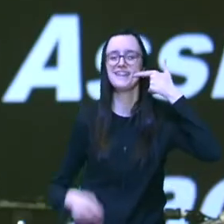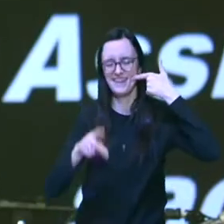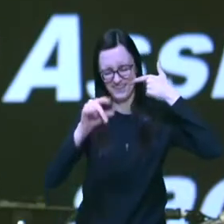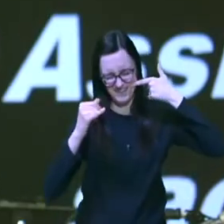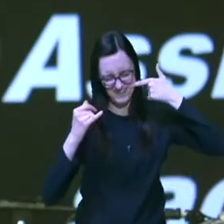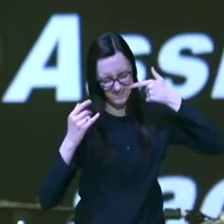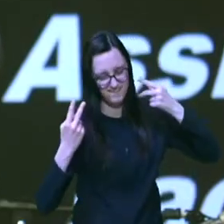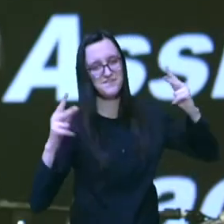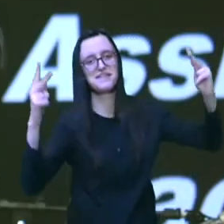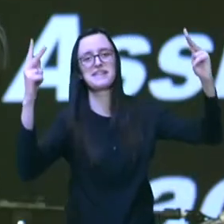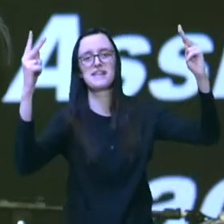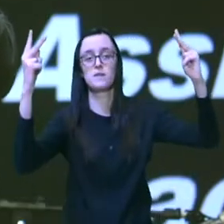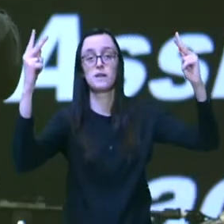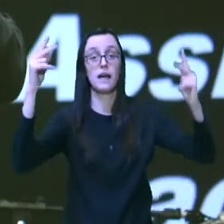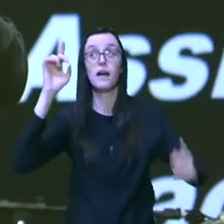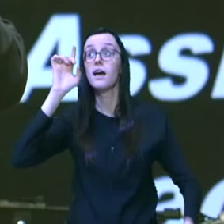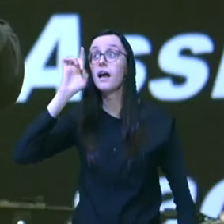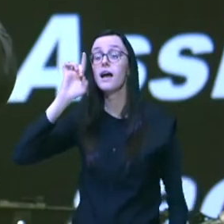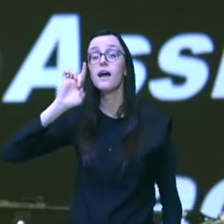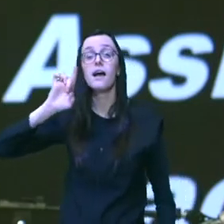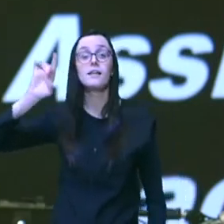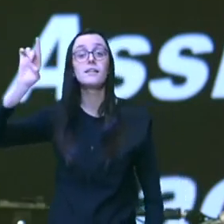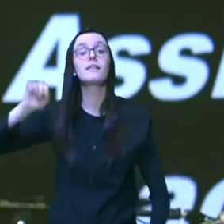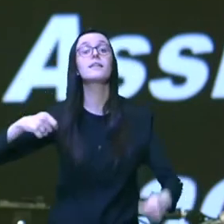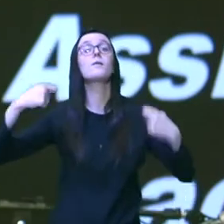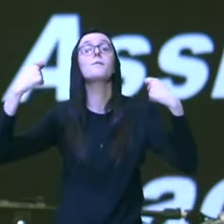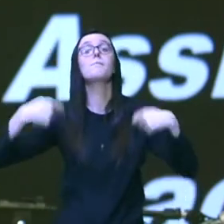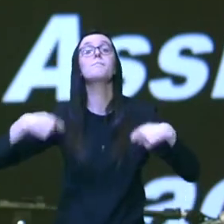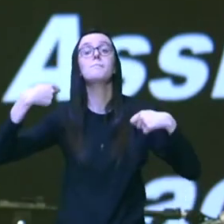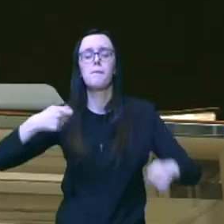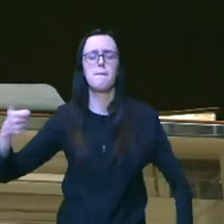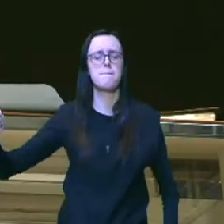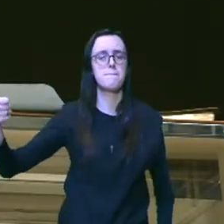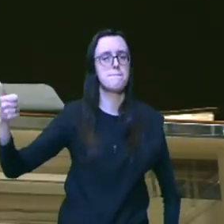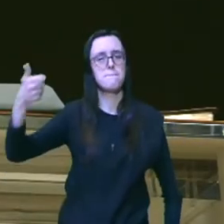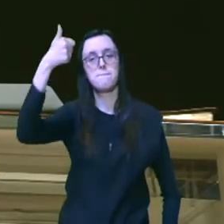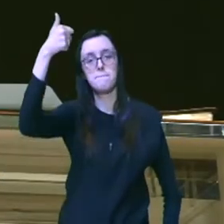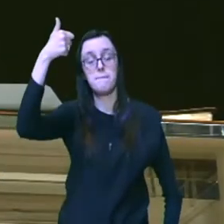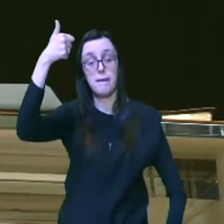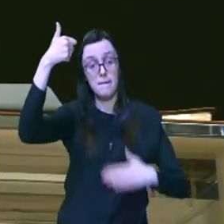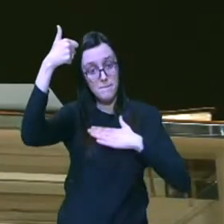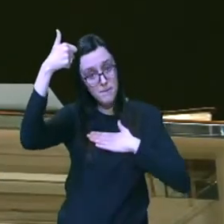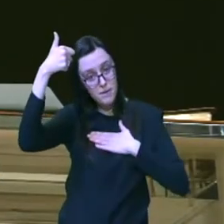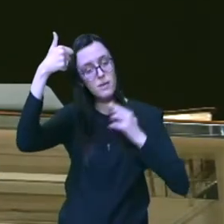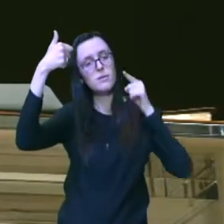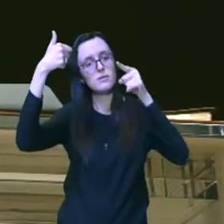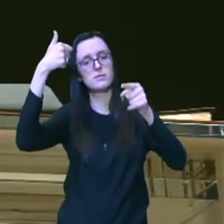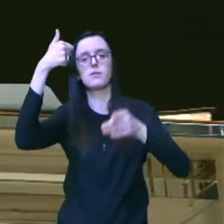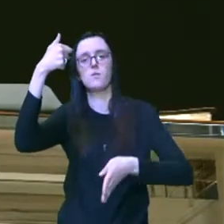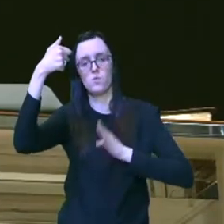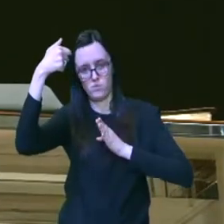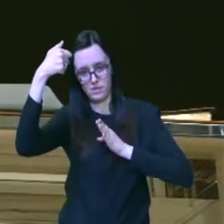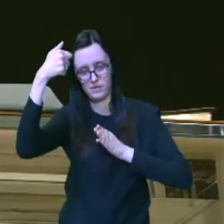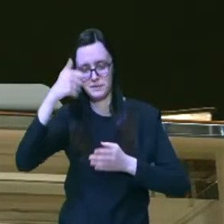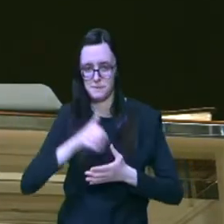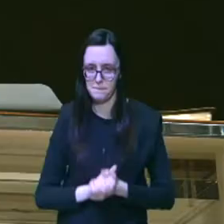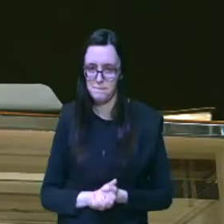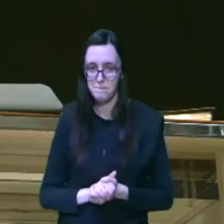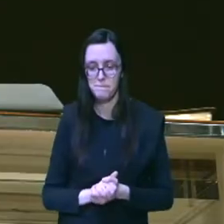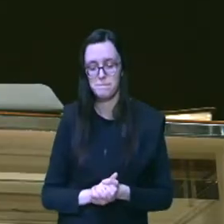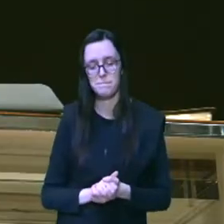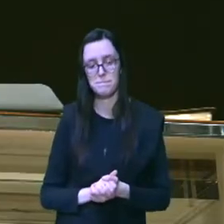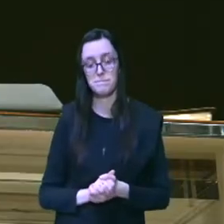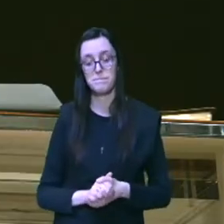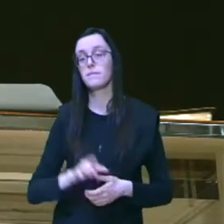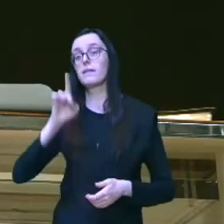vencer o Senhor precisa ser o primeiro no meu e no seu coração o Senhor